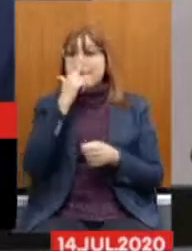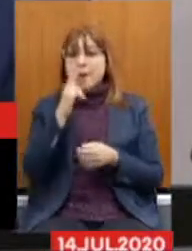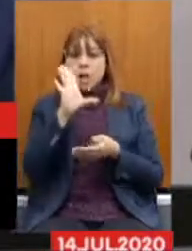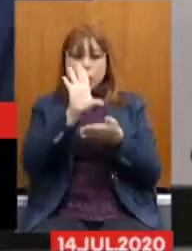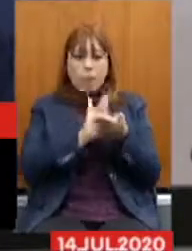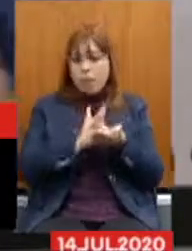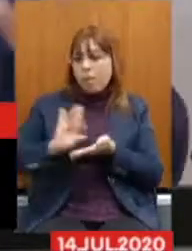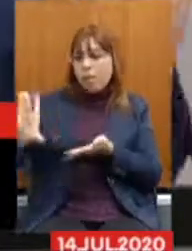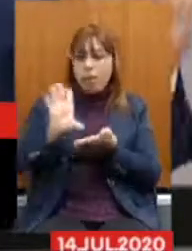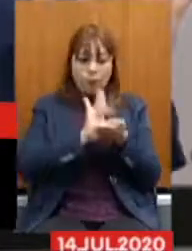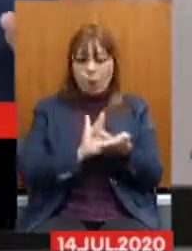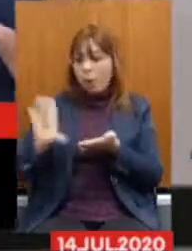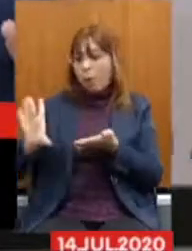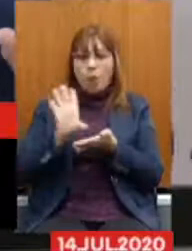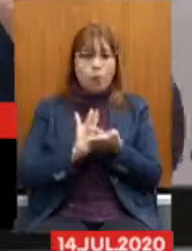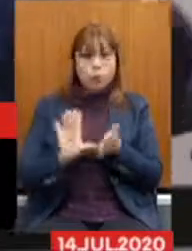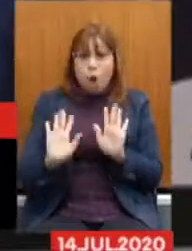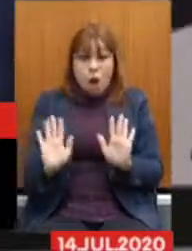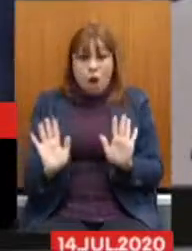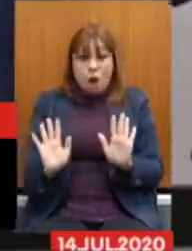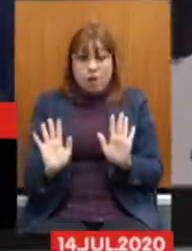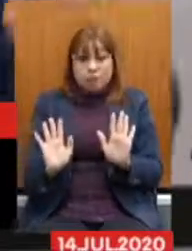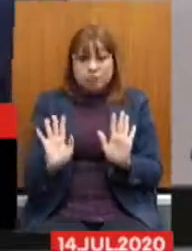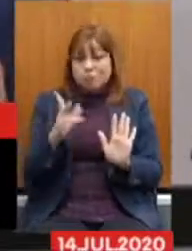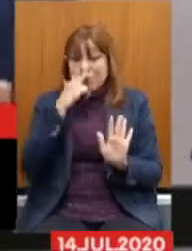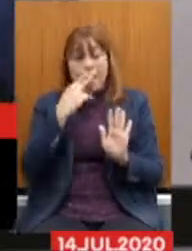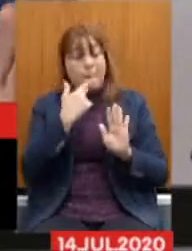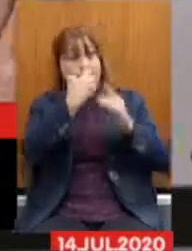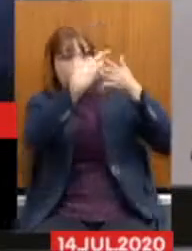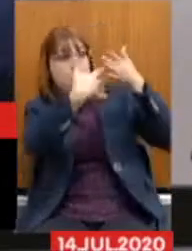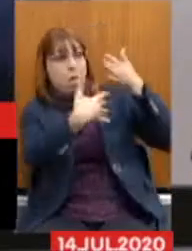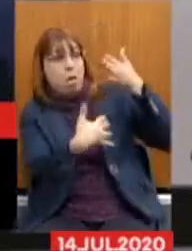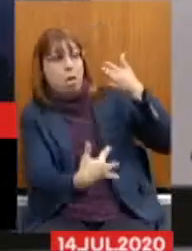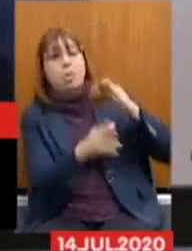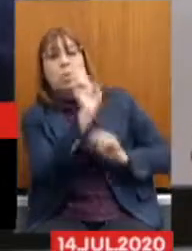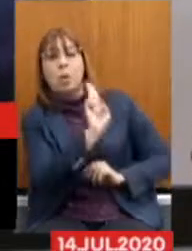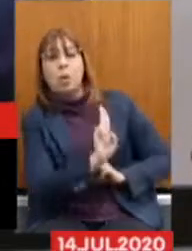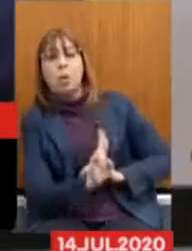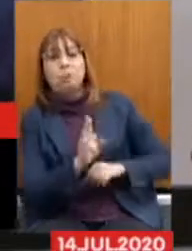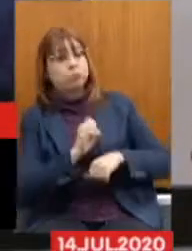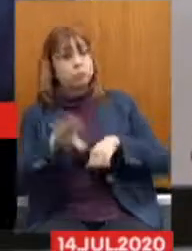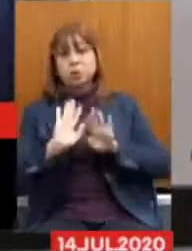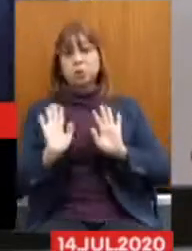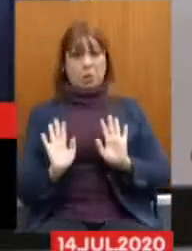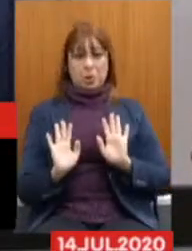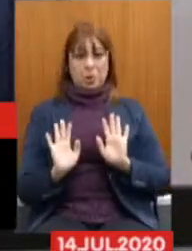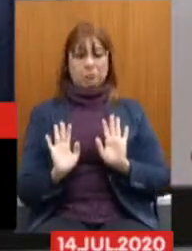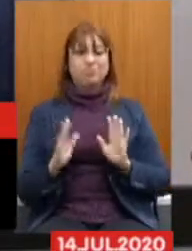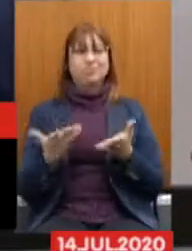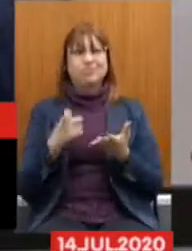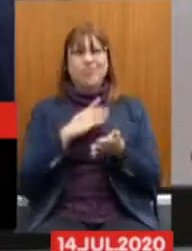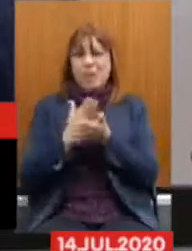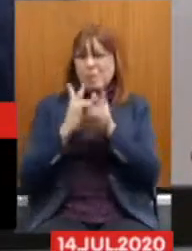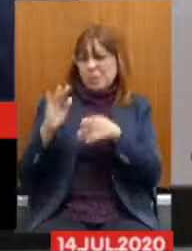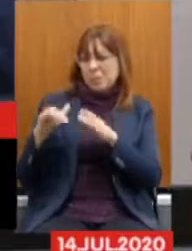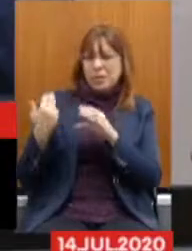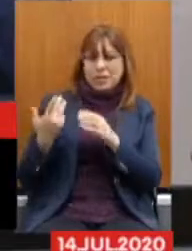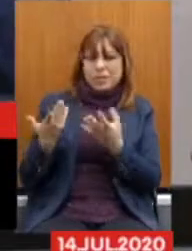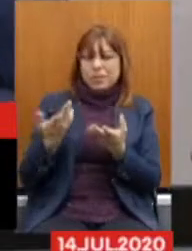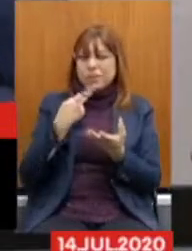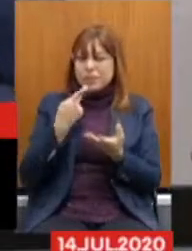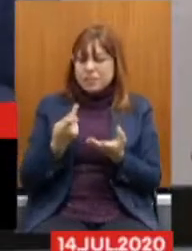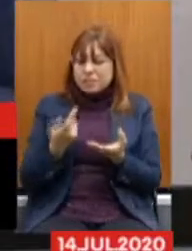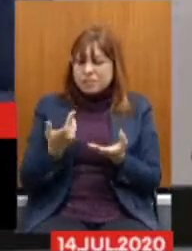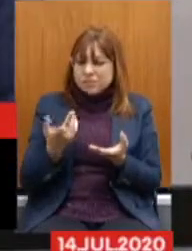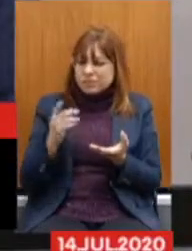manda para esse. Vocês devem ter pegado uma lista, mas manda para todos os deputados. Então, tem uns que me mandam, eu falei assim, o que eu mando,